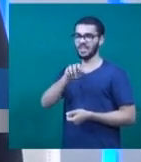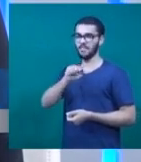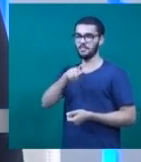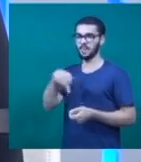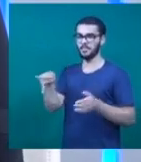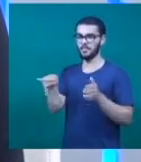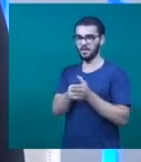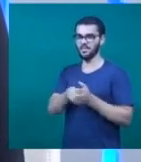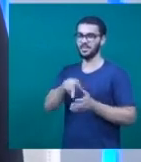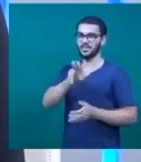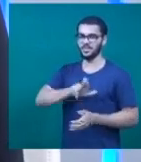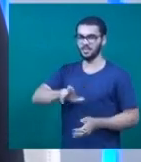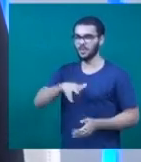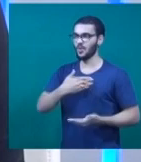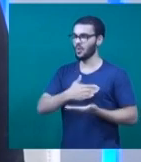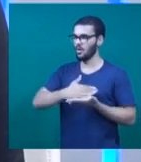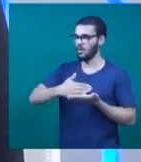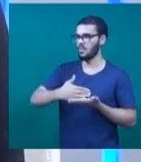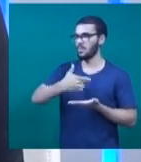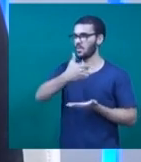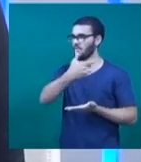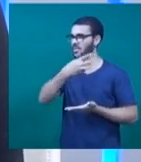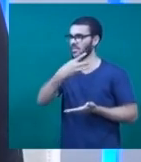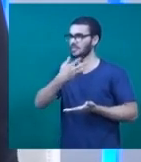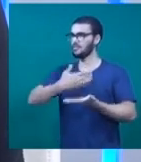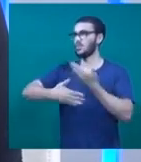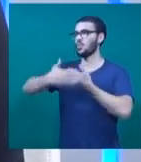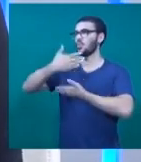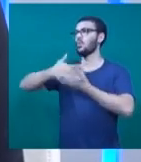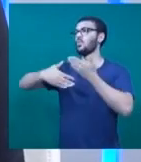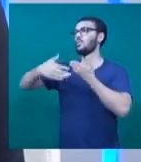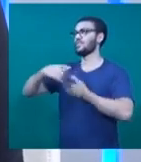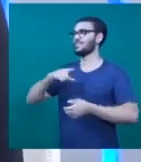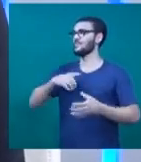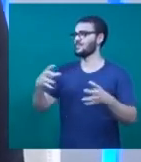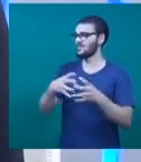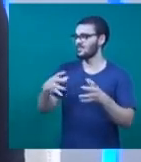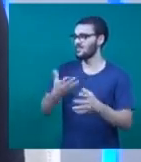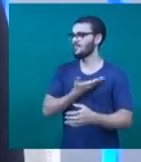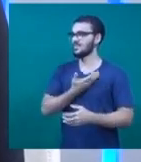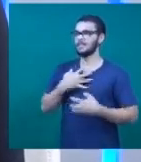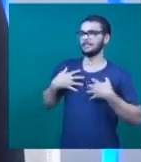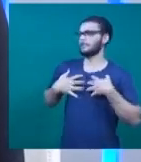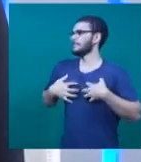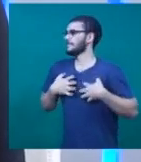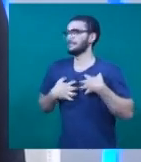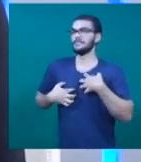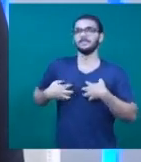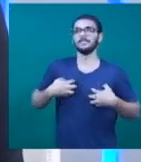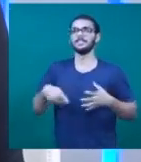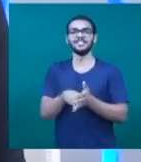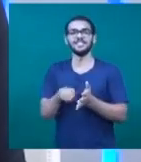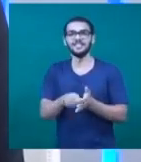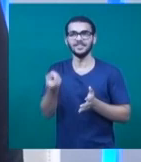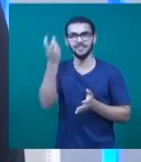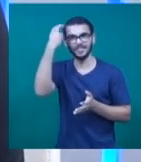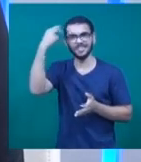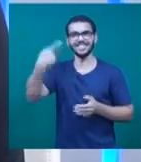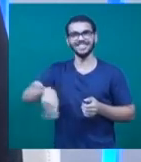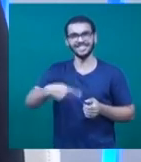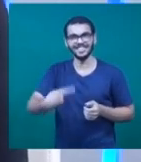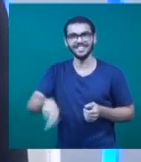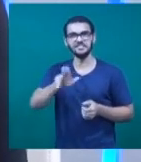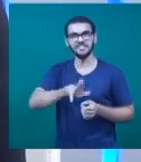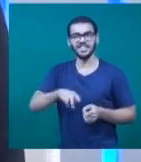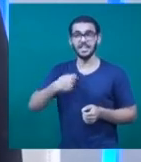gente iniciou o nosso trabalho há 23 anos atrás, por um grupo de amigos inquietos com a cultura da nossa cidade. E no